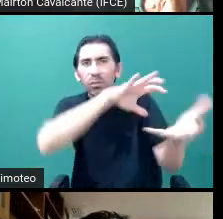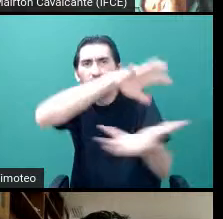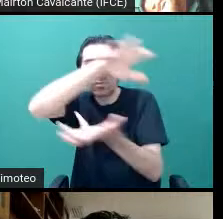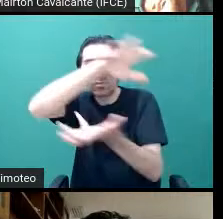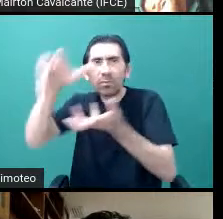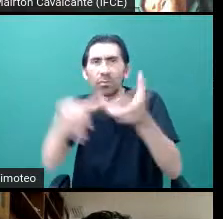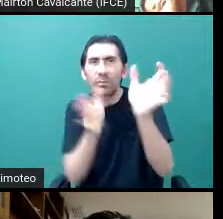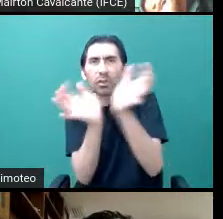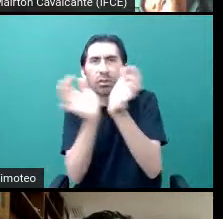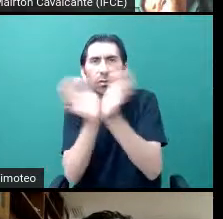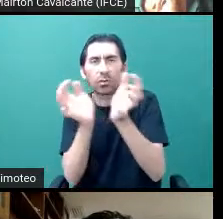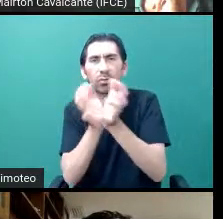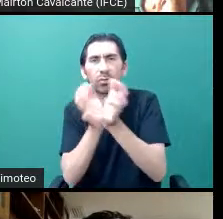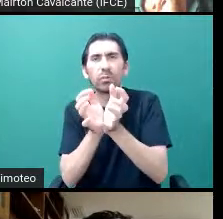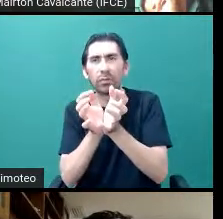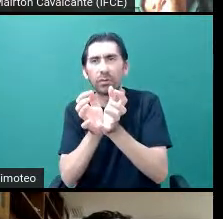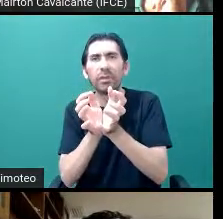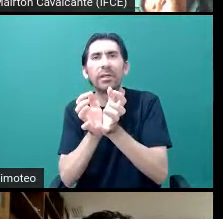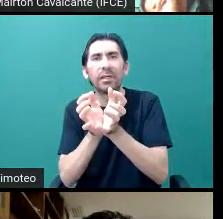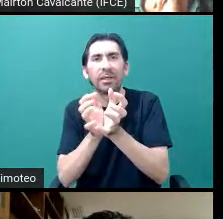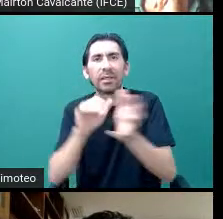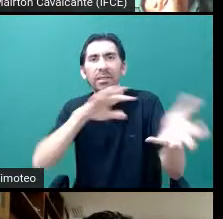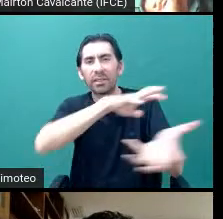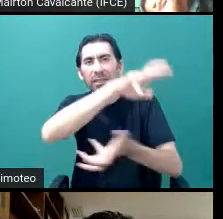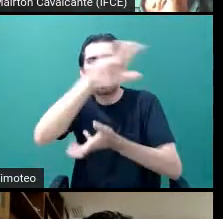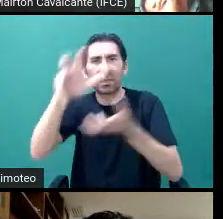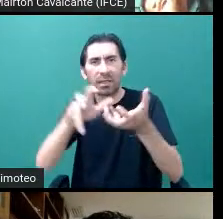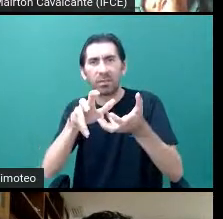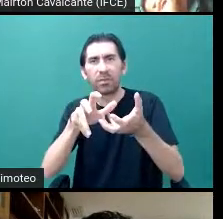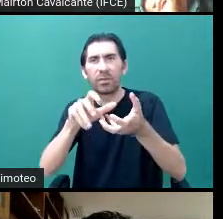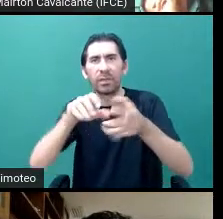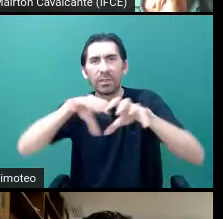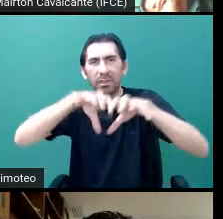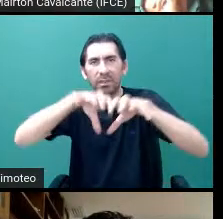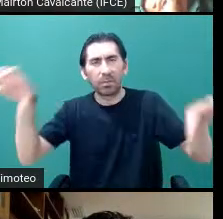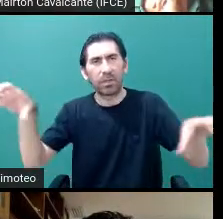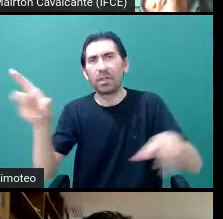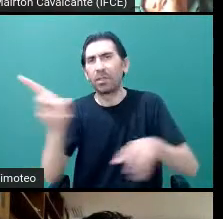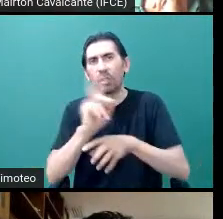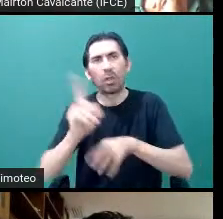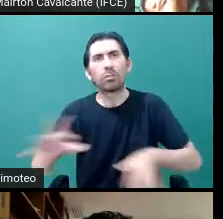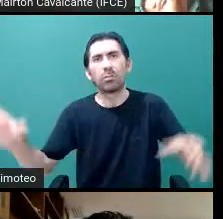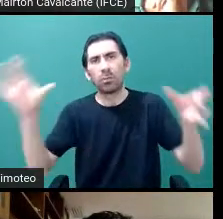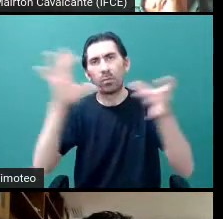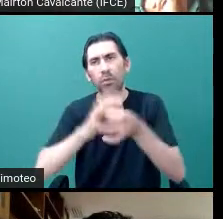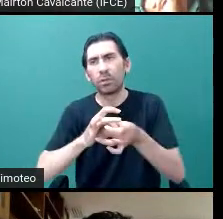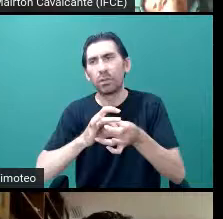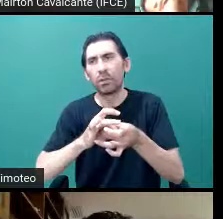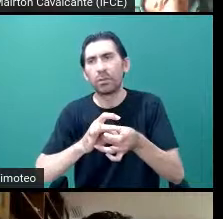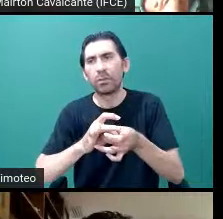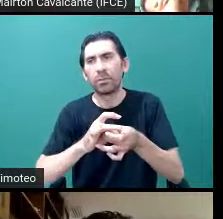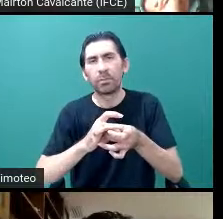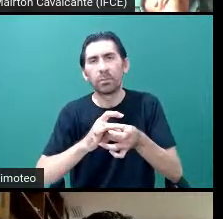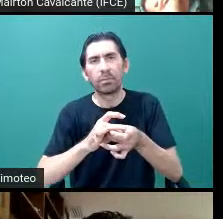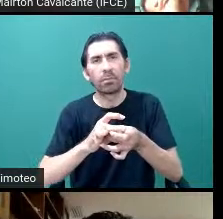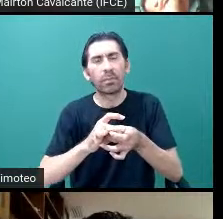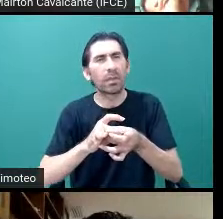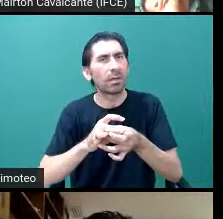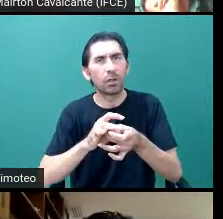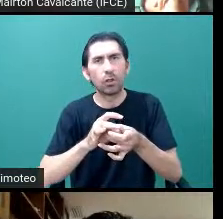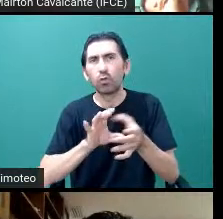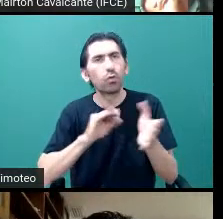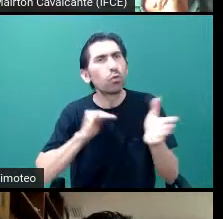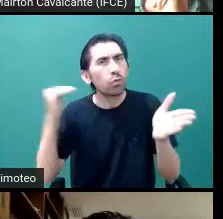galáxias. são aglomerados de galáxias, não são estruturas isoladas do universo. As coisas todas estão conectadas